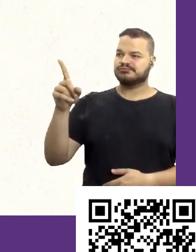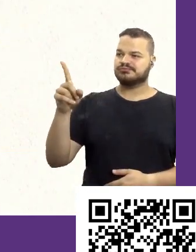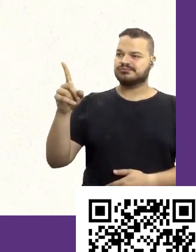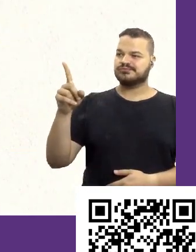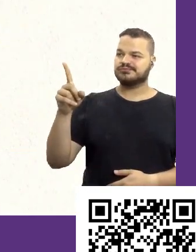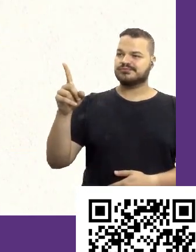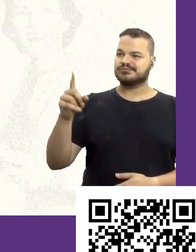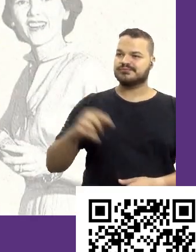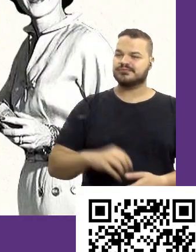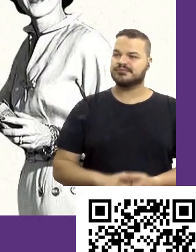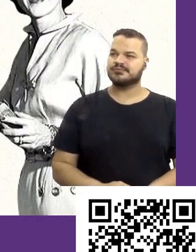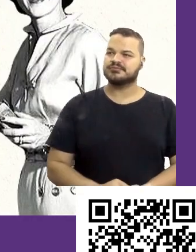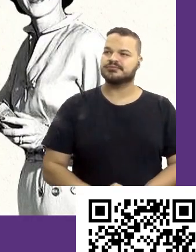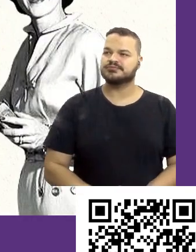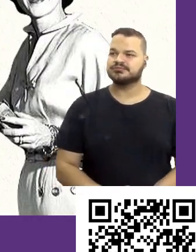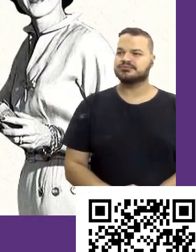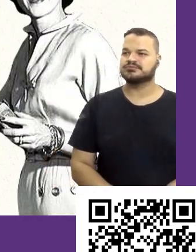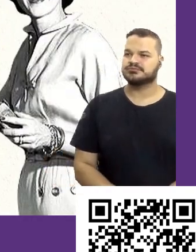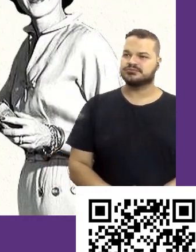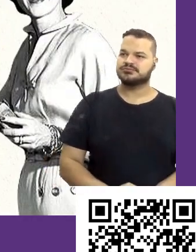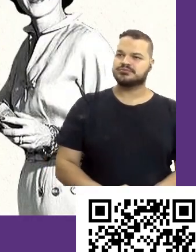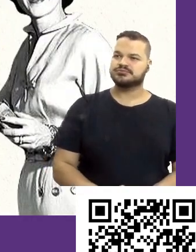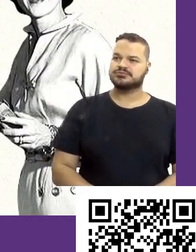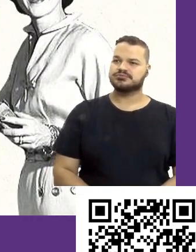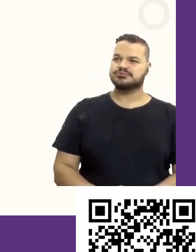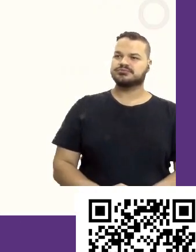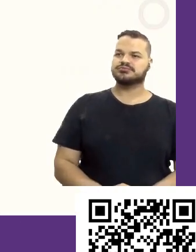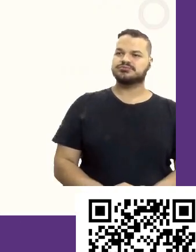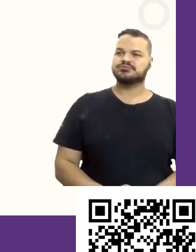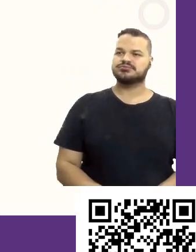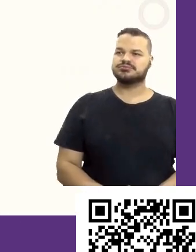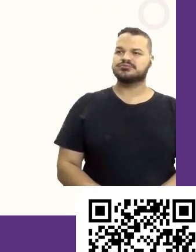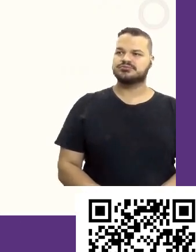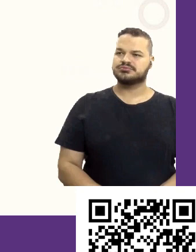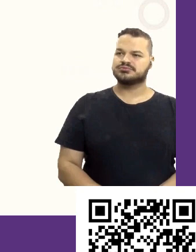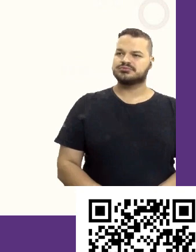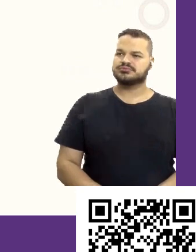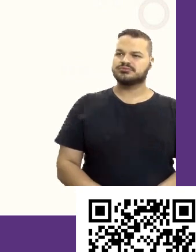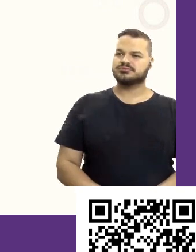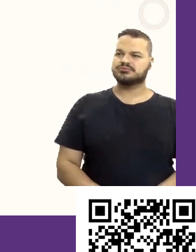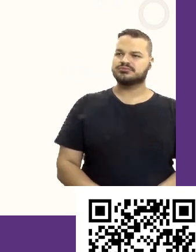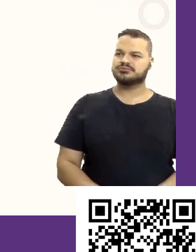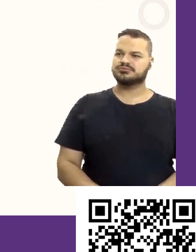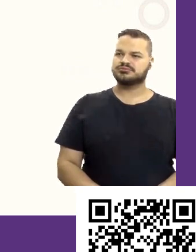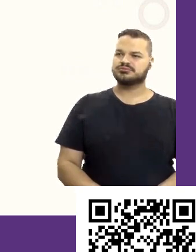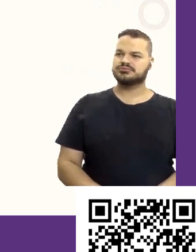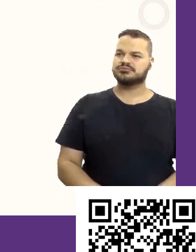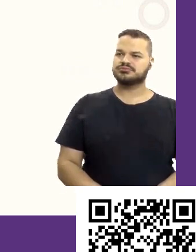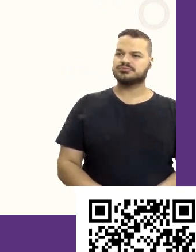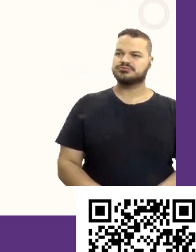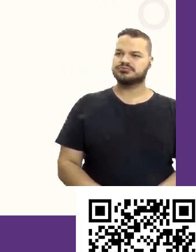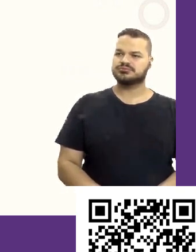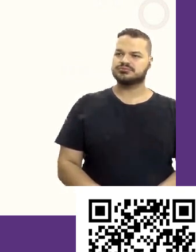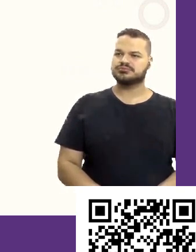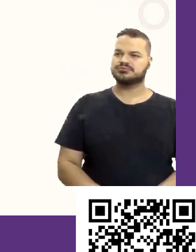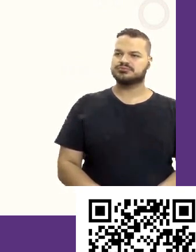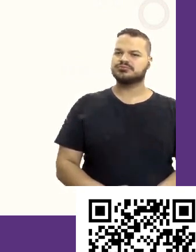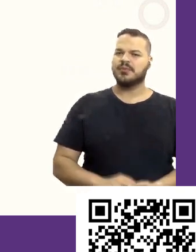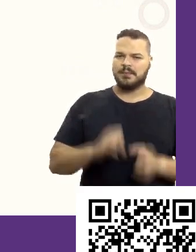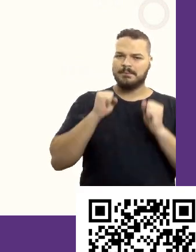aí, vou passando, vou passando. Vai ter tempo para a pergunta? Vai? Você pode ir lá para o último slide, por favor?